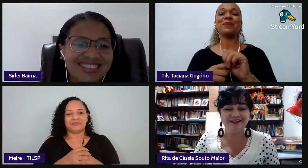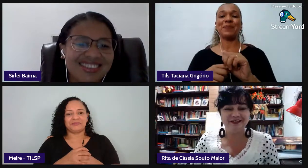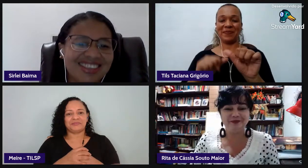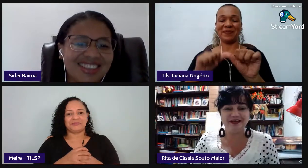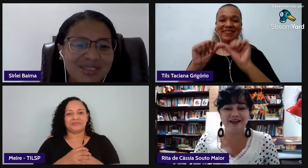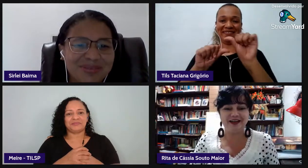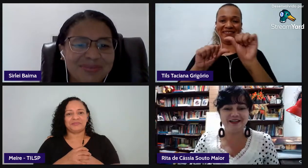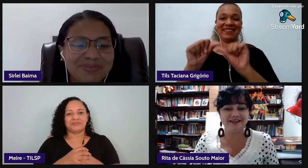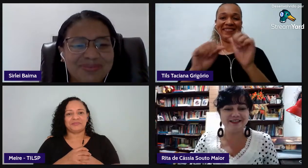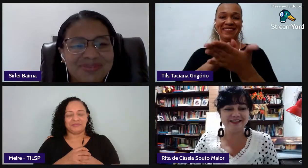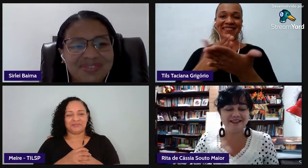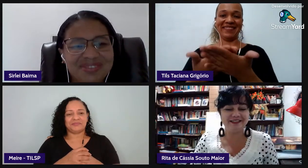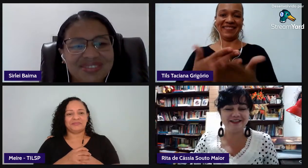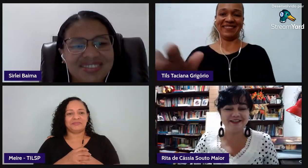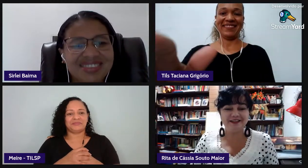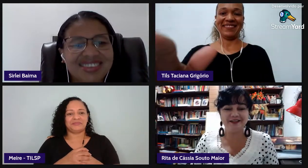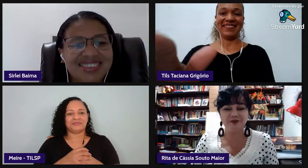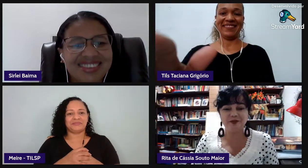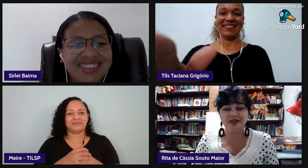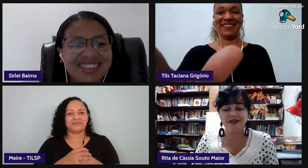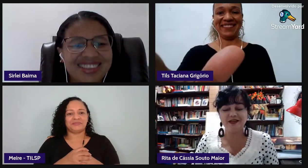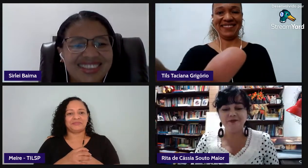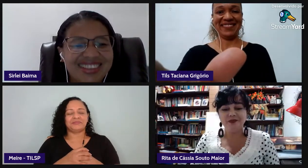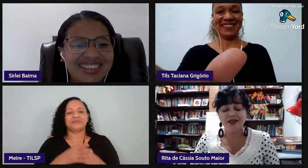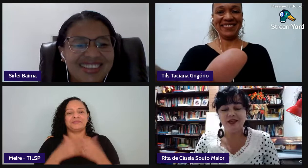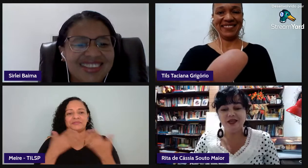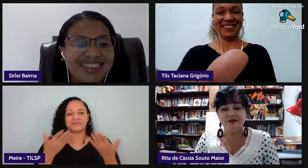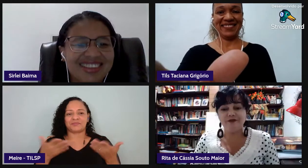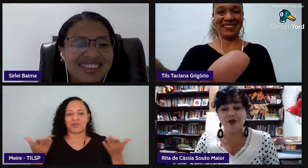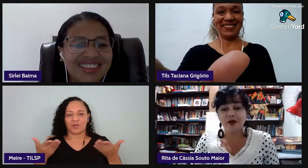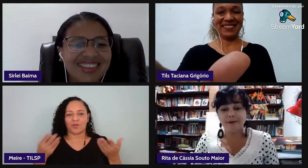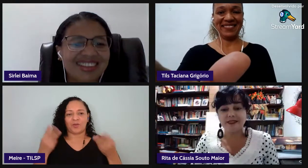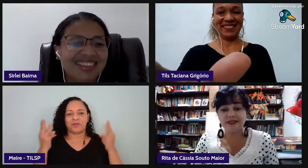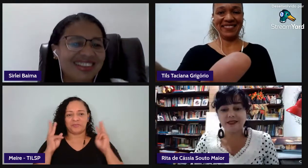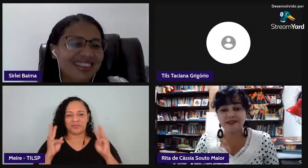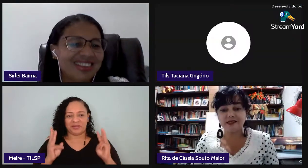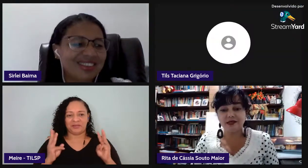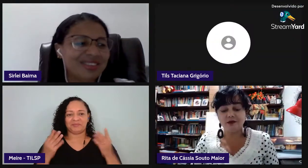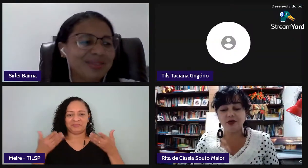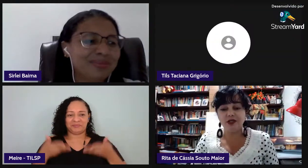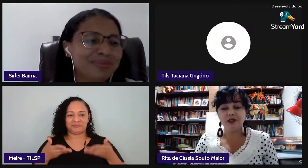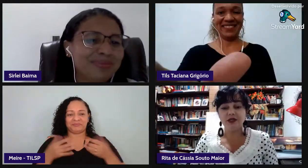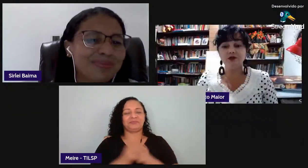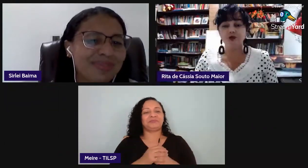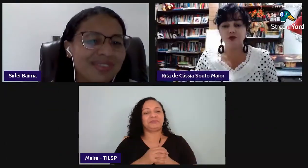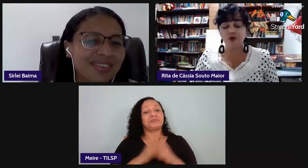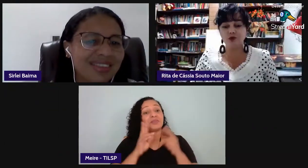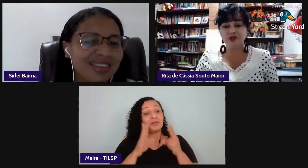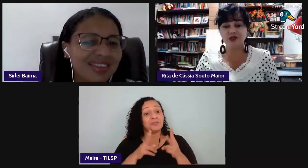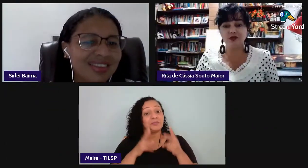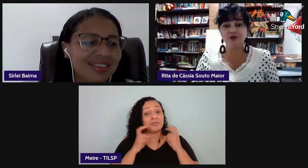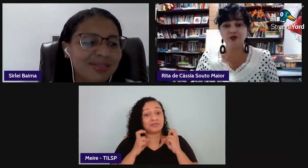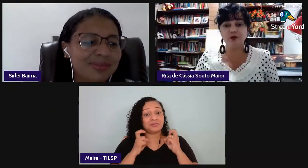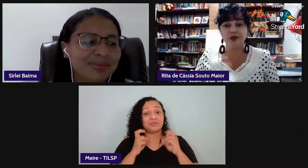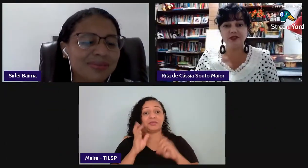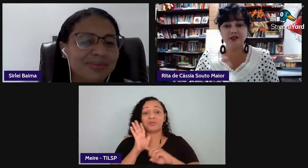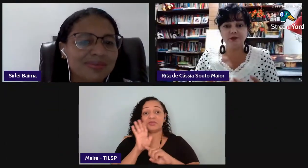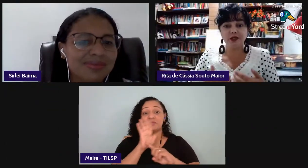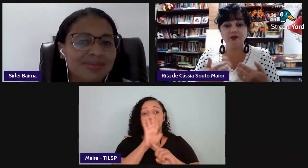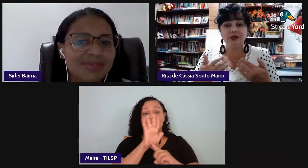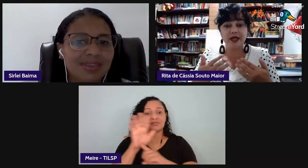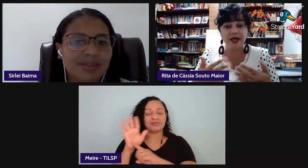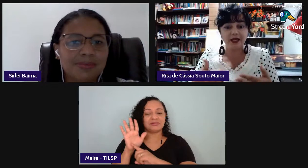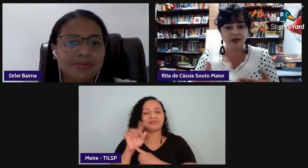obrigada Tassiana entrando nele que foi uma apresentação que tanto trouxe o seu